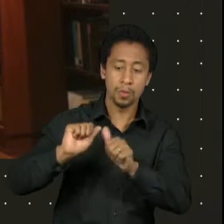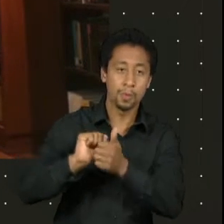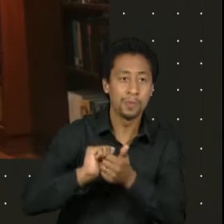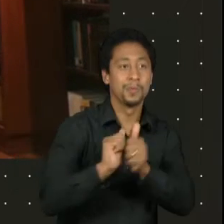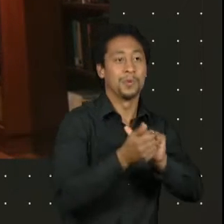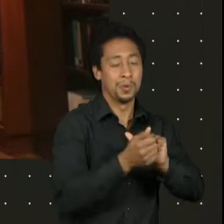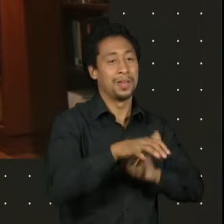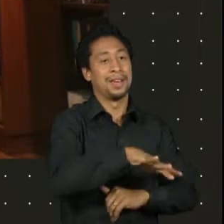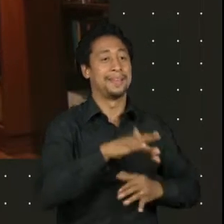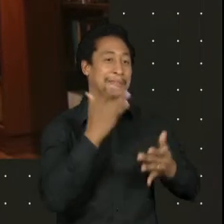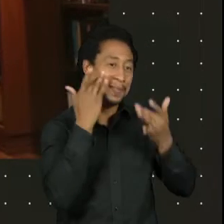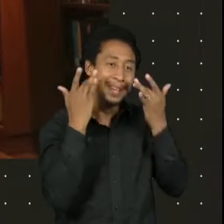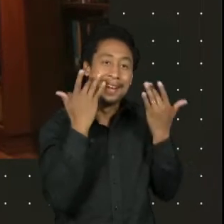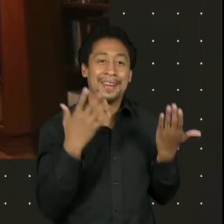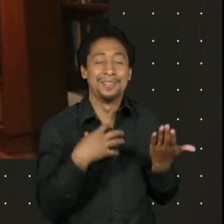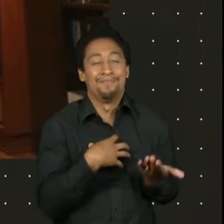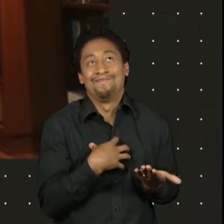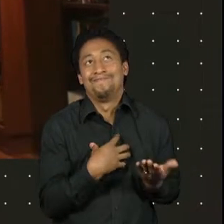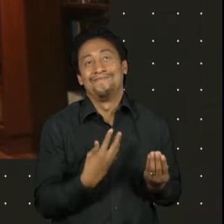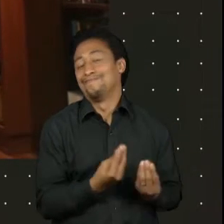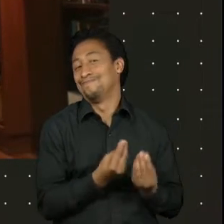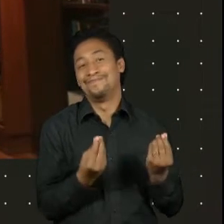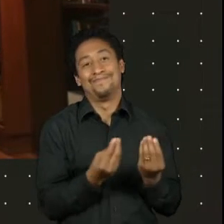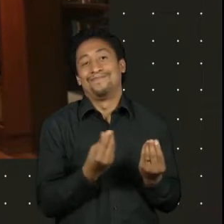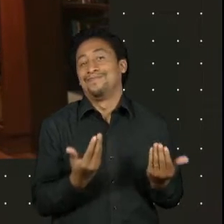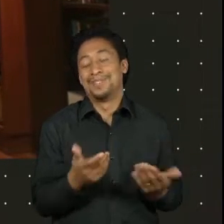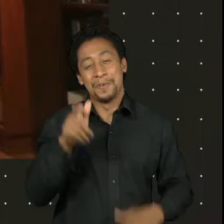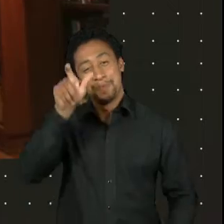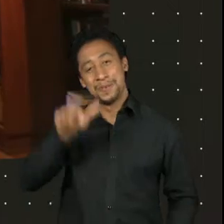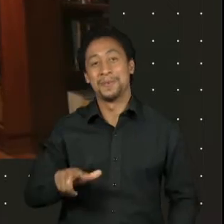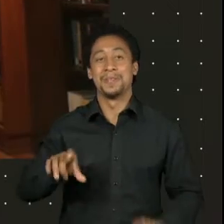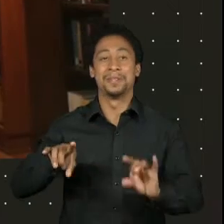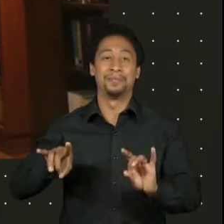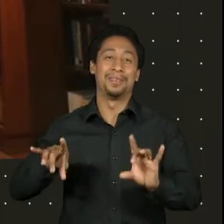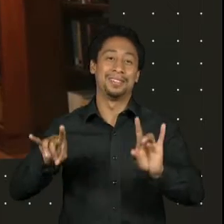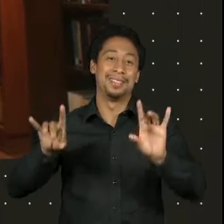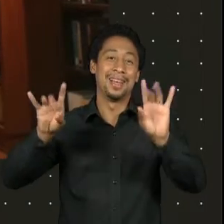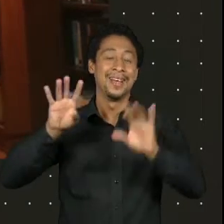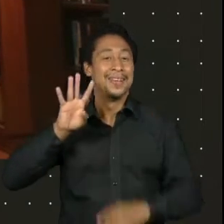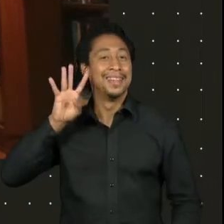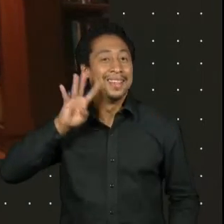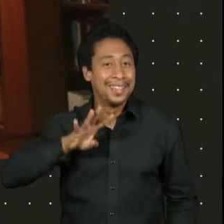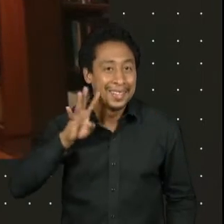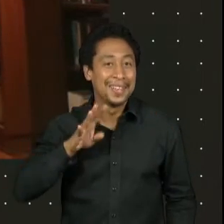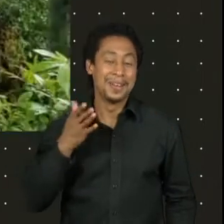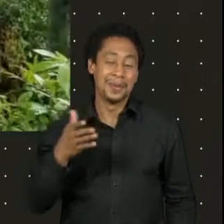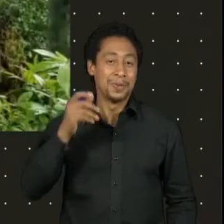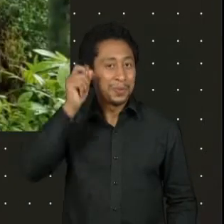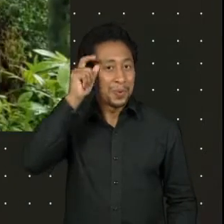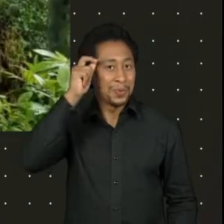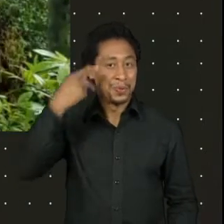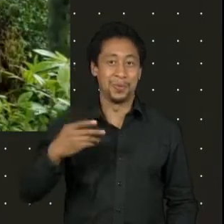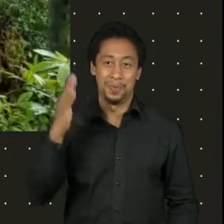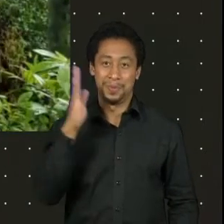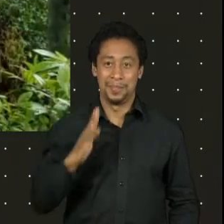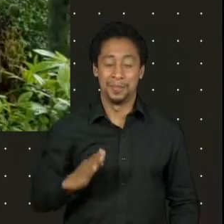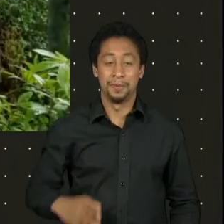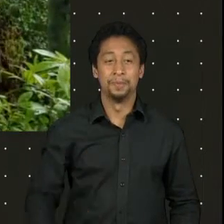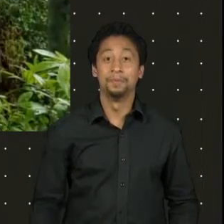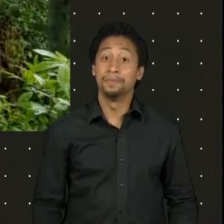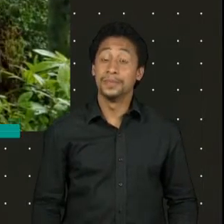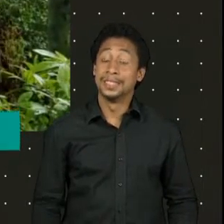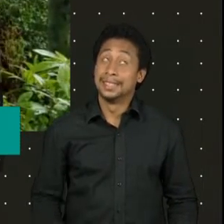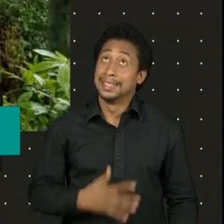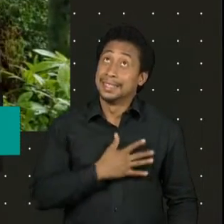uma das pessoas mais especiais, mais bacanas da nossa cultura. Bom, falar da Lígia